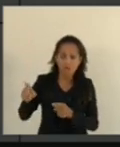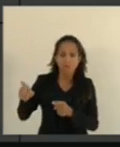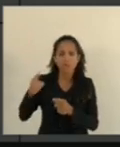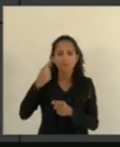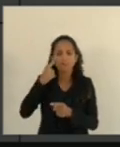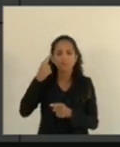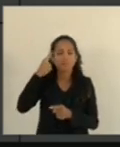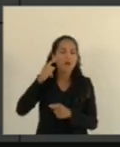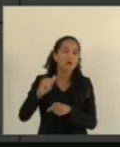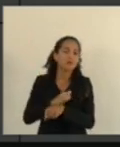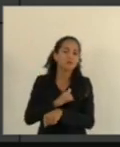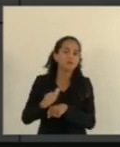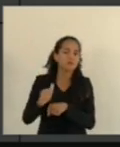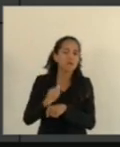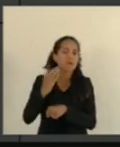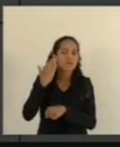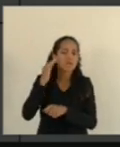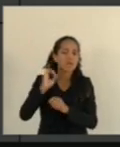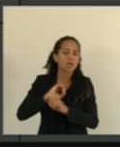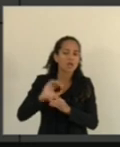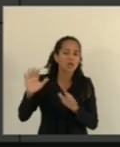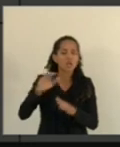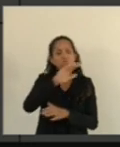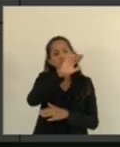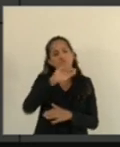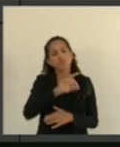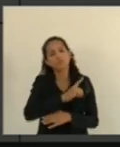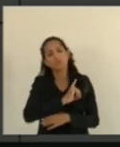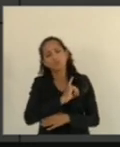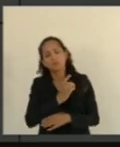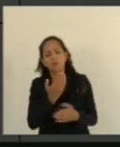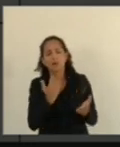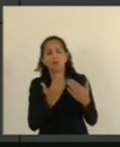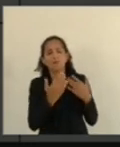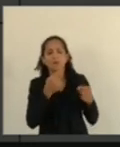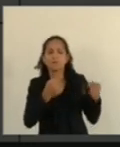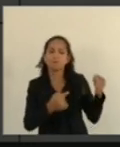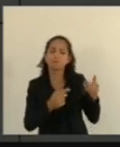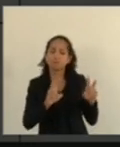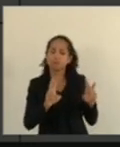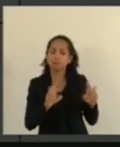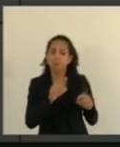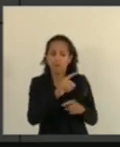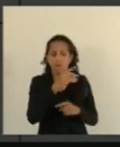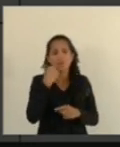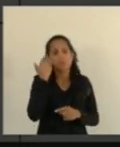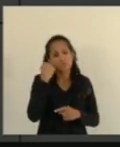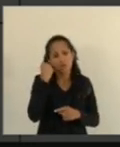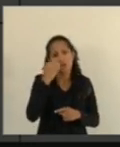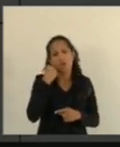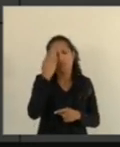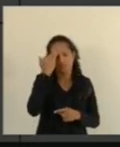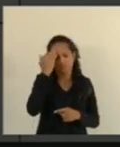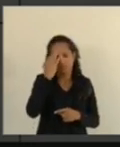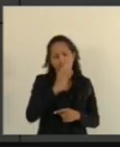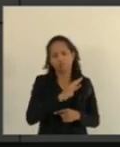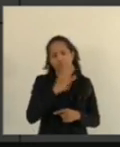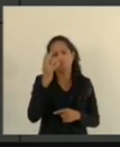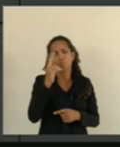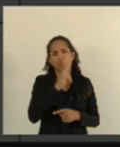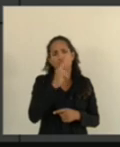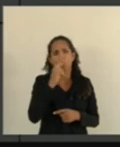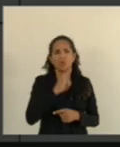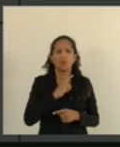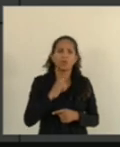olhos, os seus ouvidos. Chama o deputado Danilo para conversar, para discutir. O deputado Danilo tem soluções urgentes,